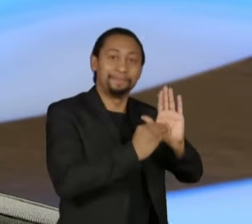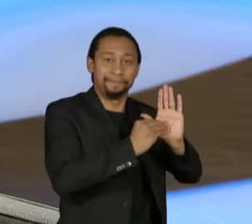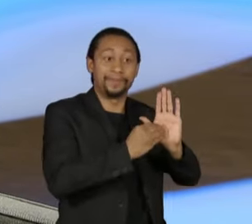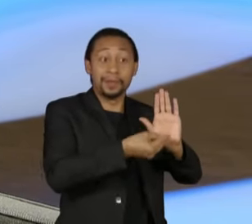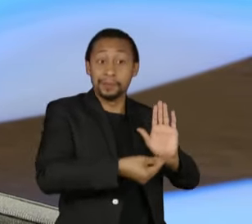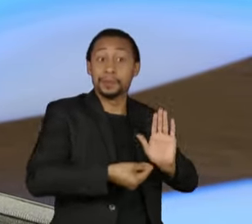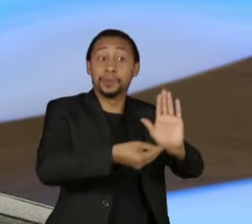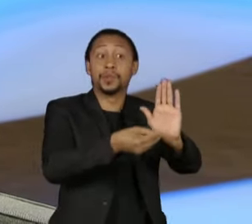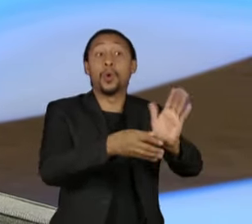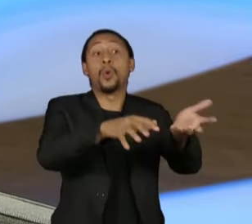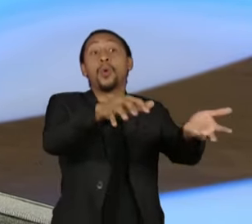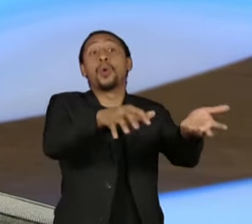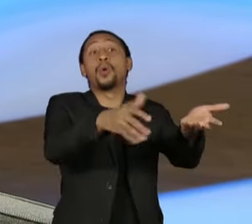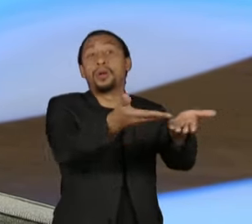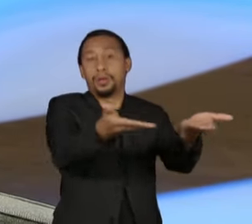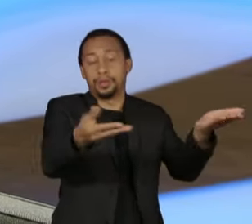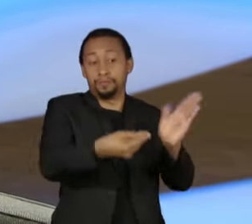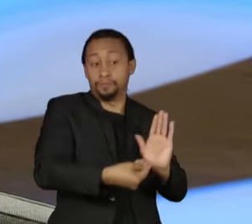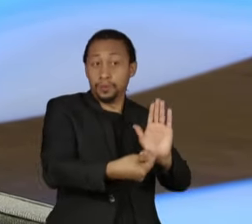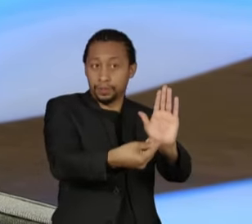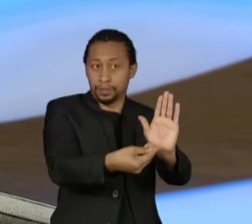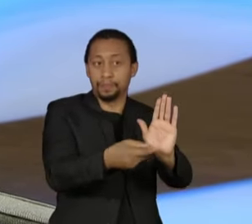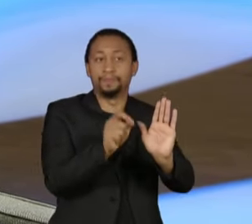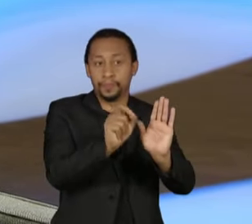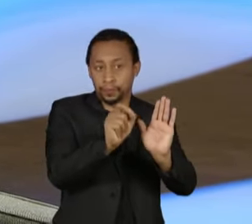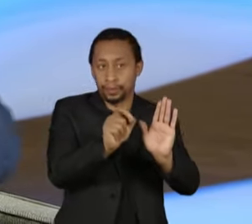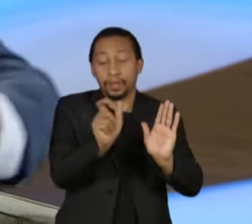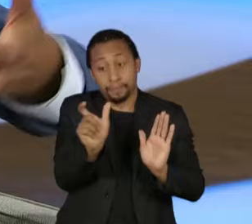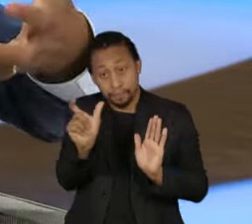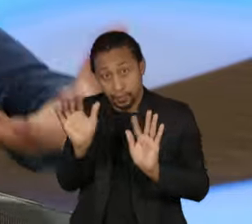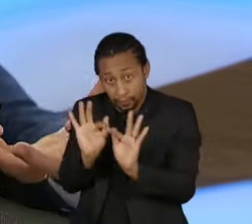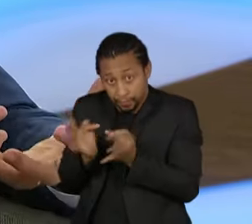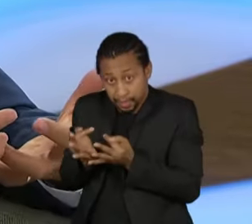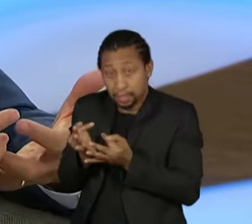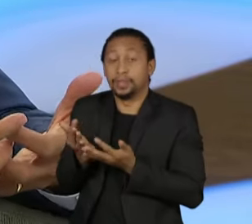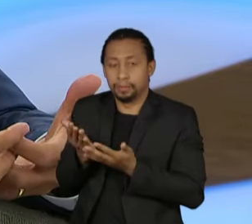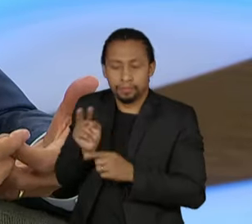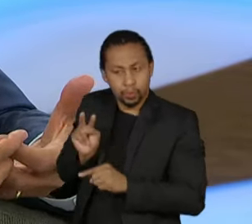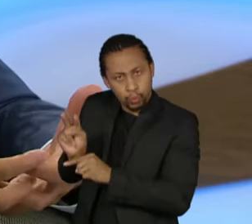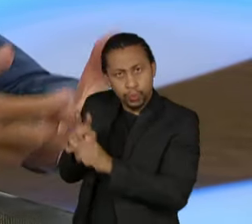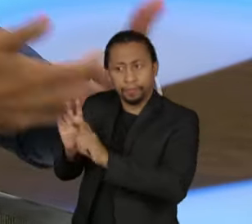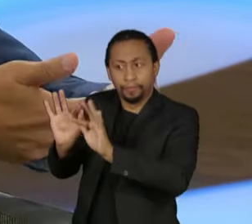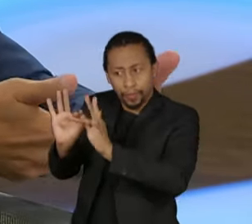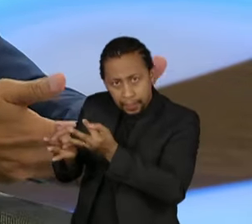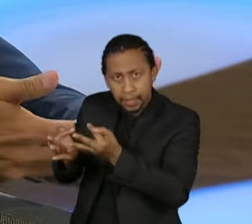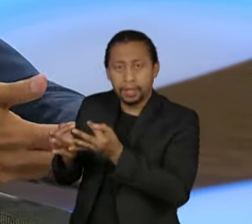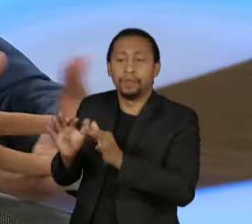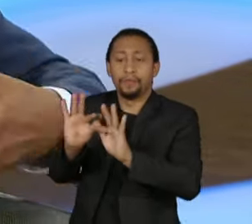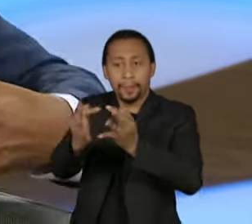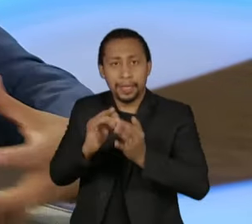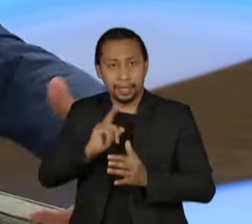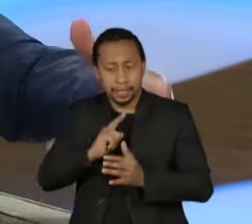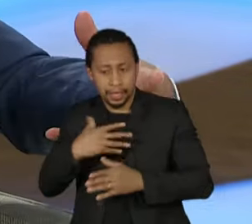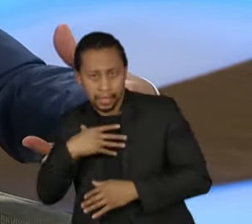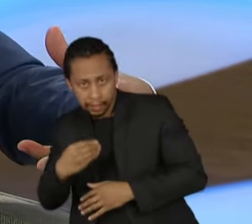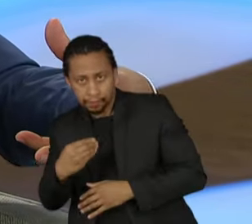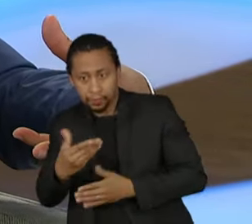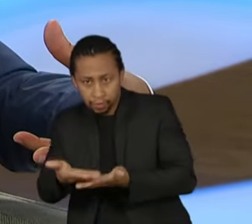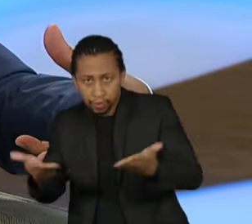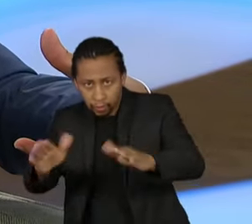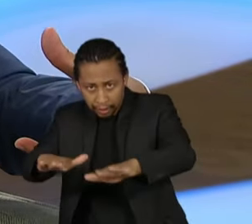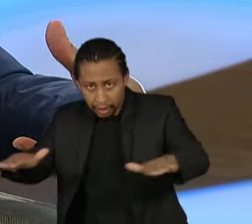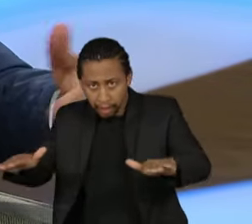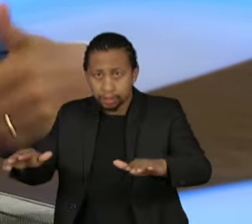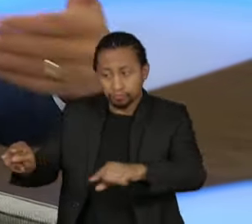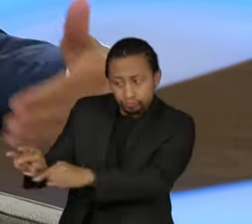Congresso, de que, além dessa rede de proteção social, além de garantir recursos para várias áreas que precisam